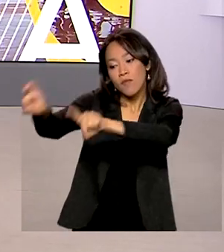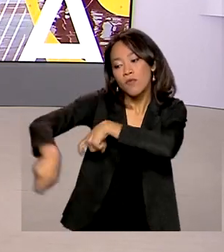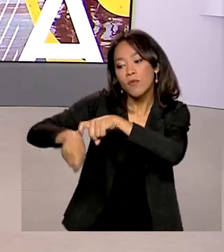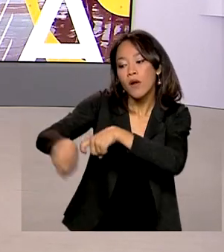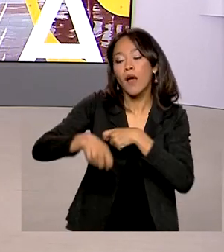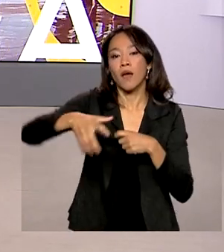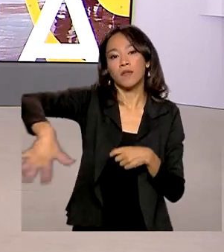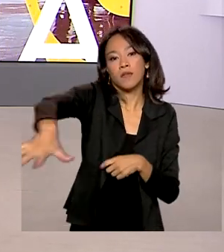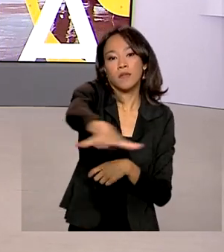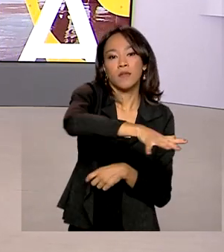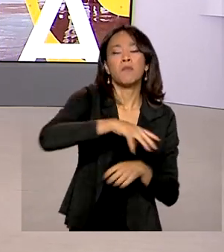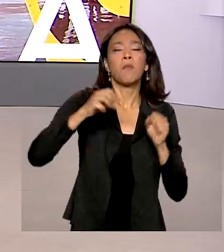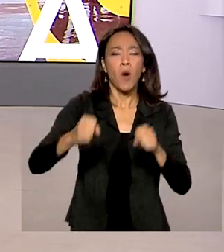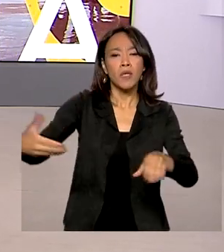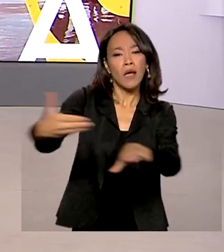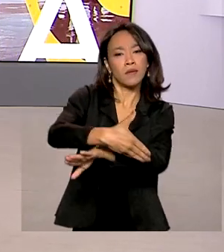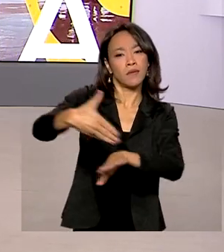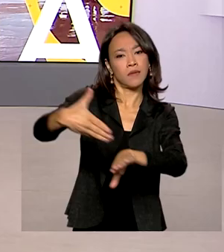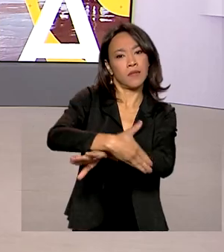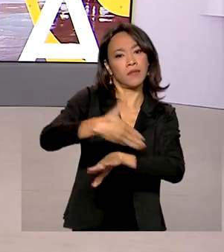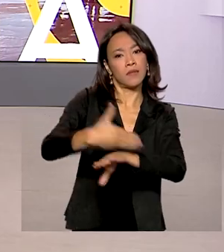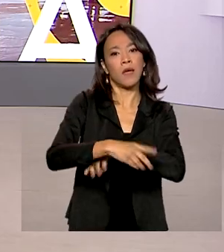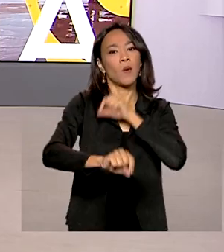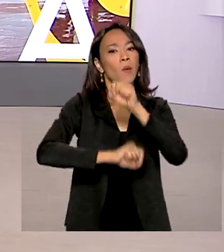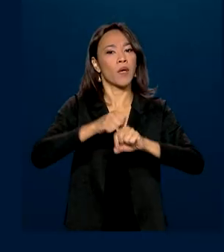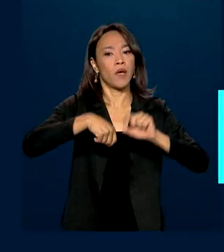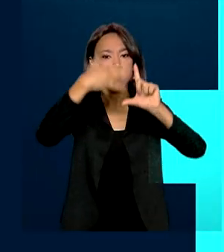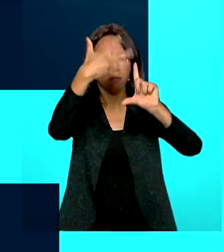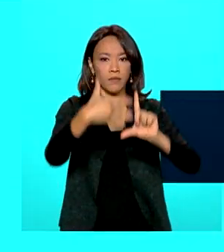assentados vão poder acessar serviços do INCRA.